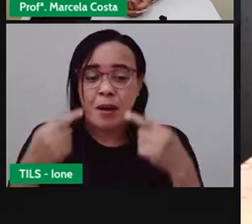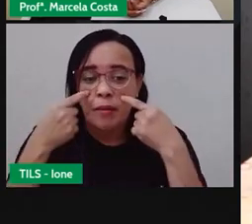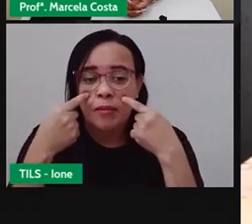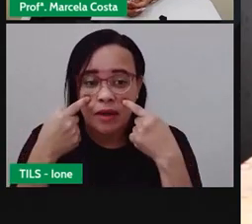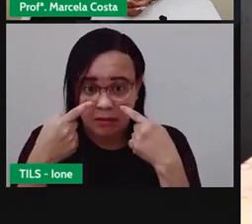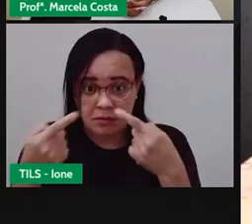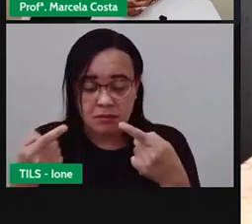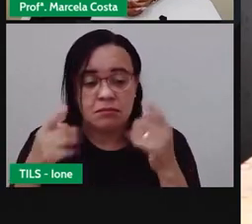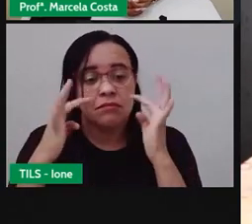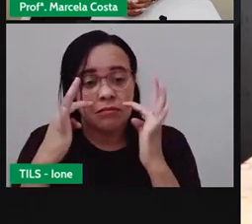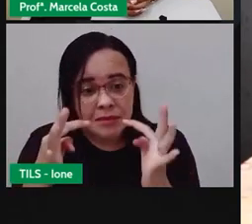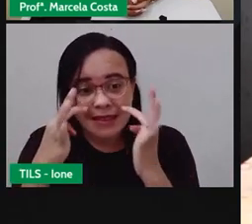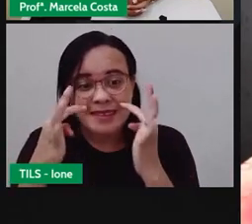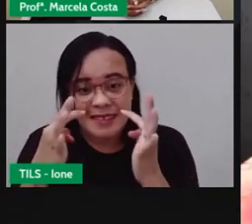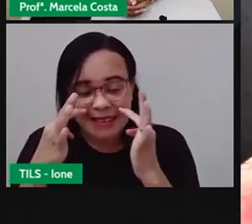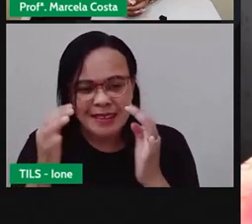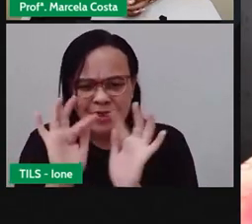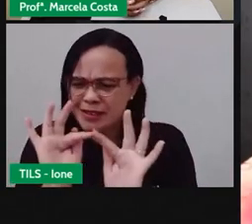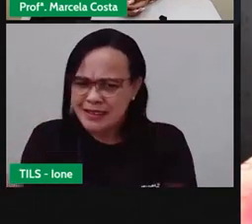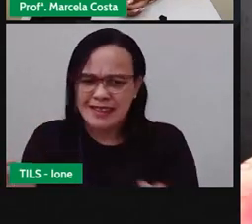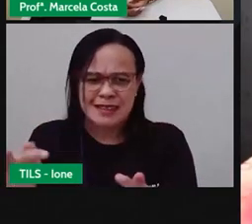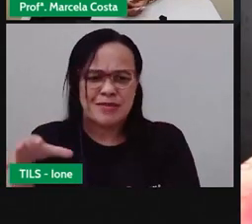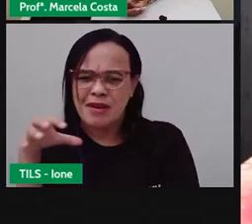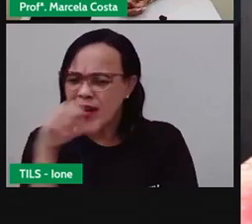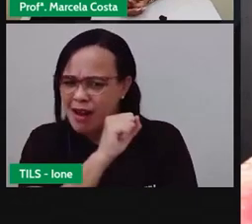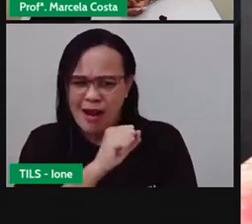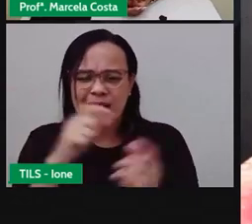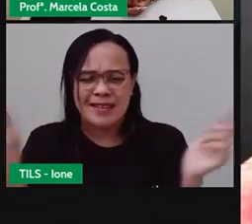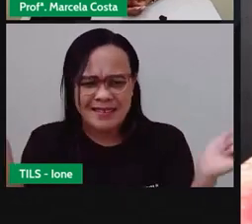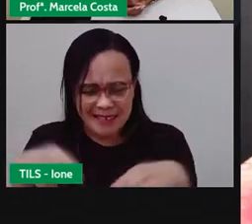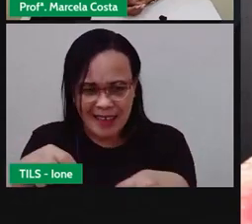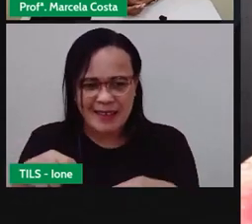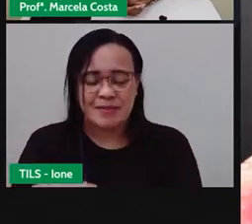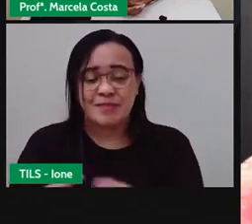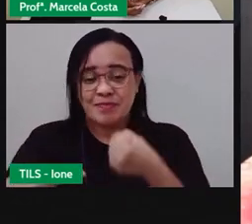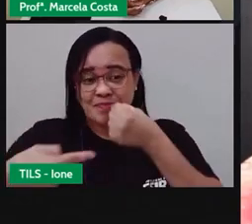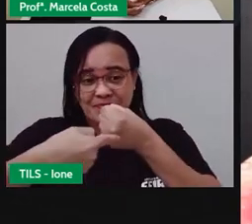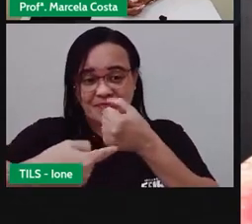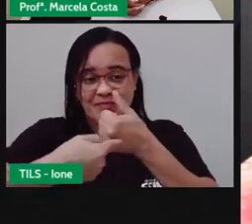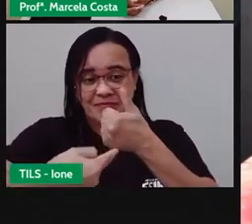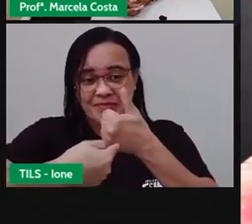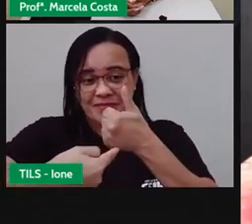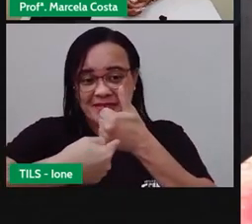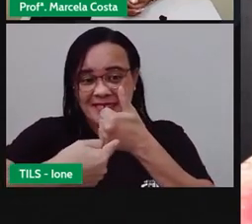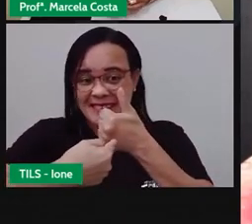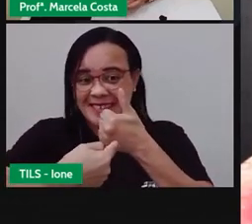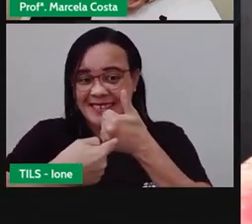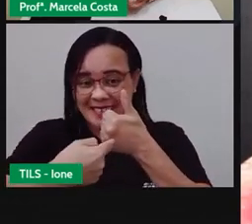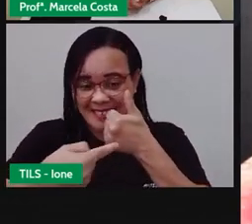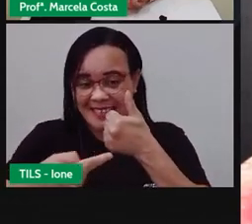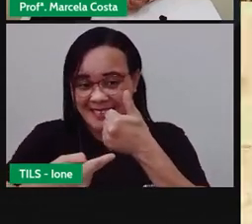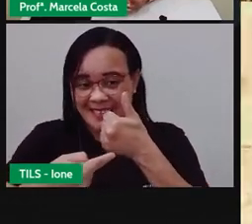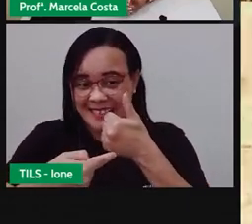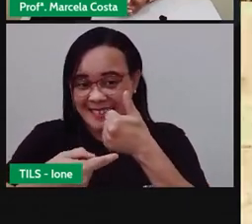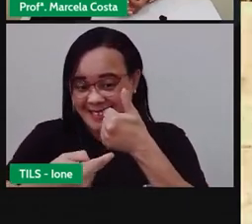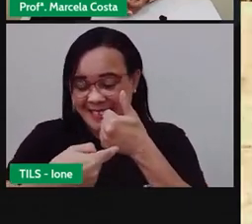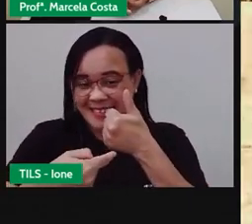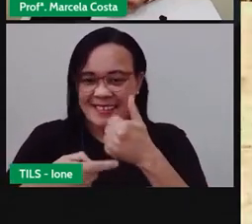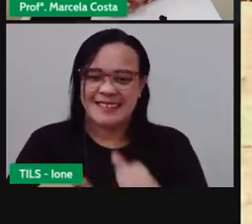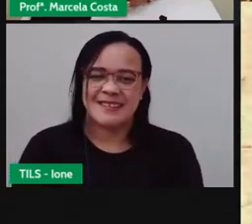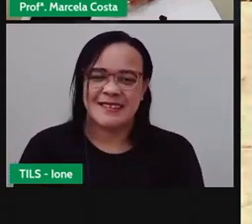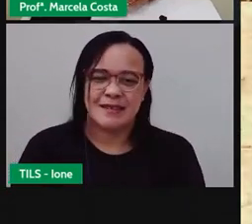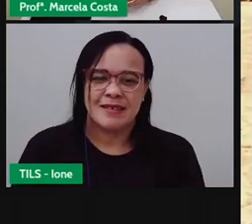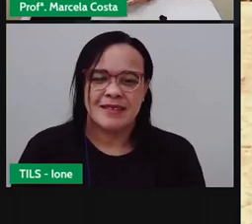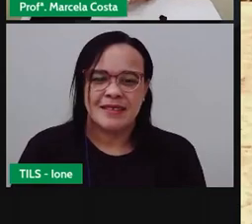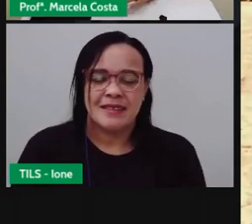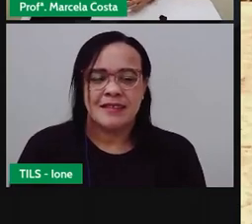faz essa composteira simples e rápido, tá? Já deixa seu like, se inscreve no canal, comente aí o que achou e bora lá pro vídeo. Bom, basicamente o